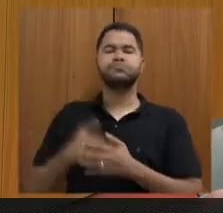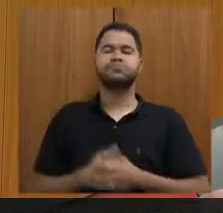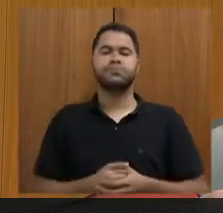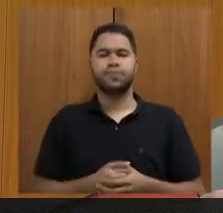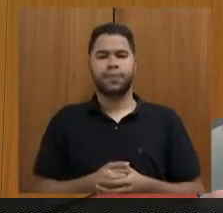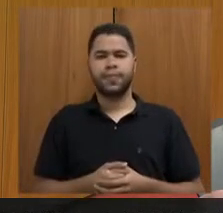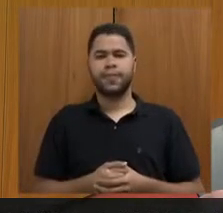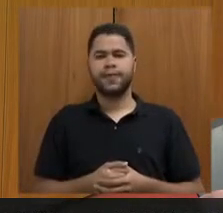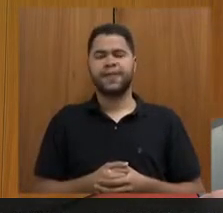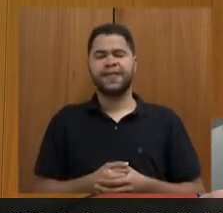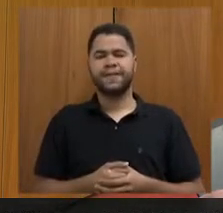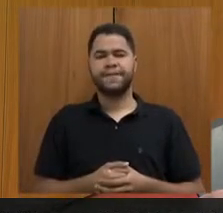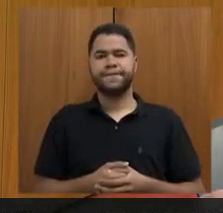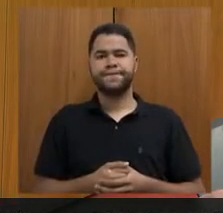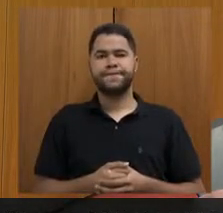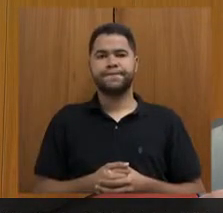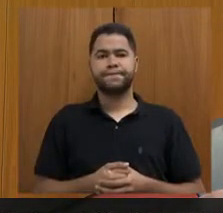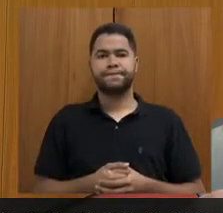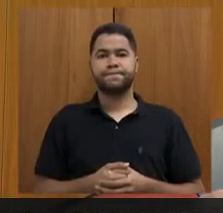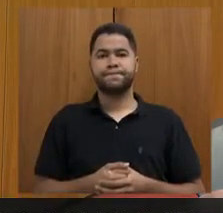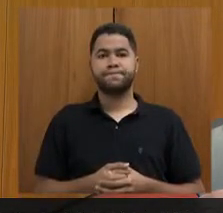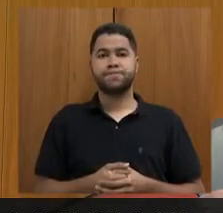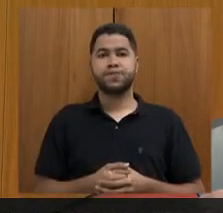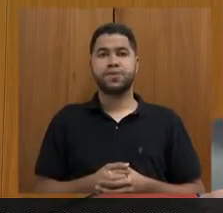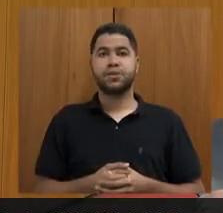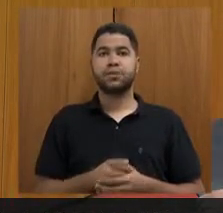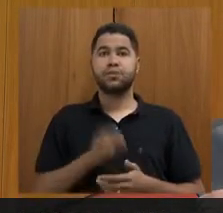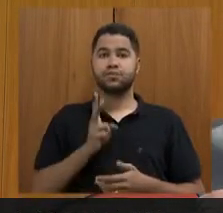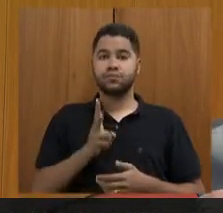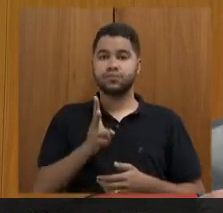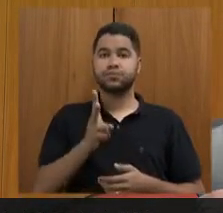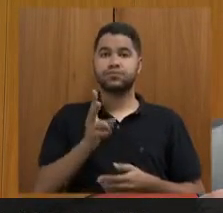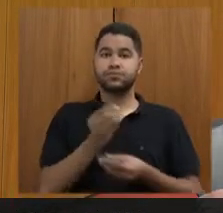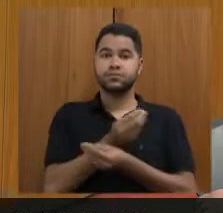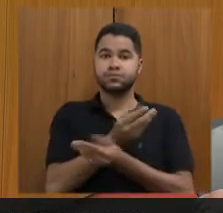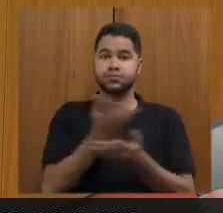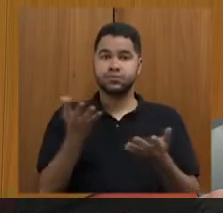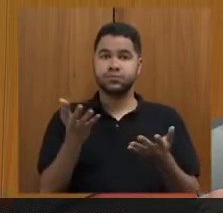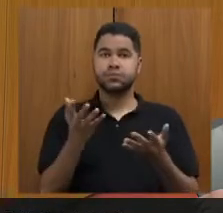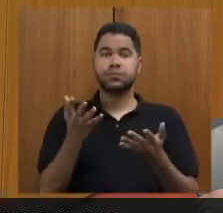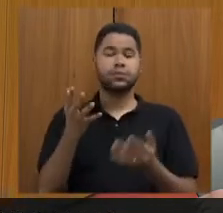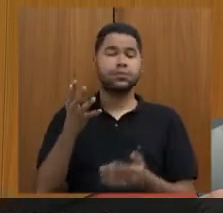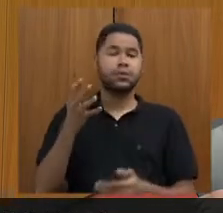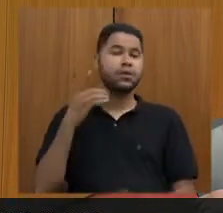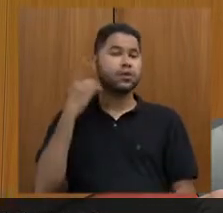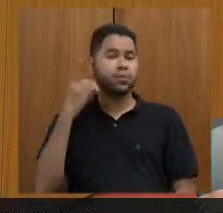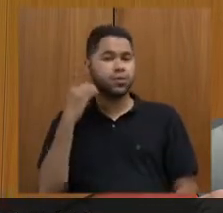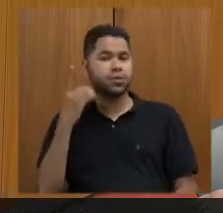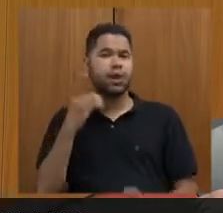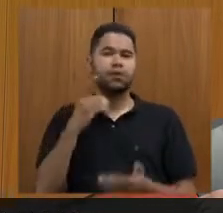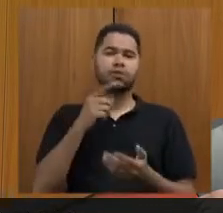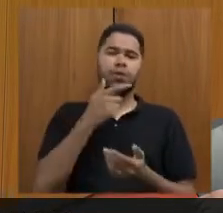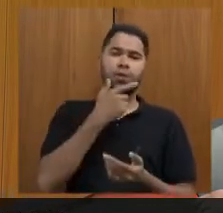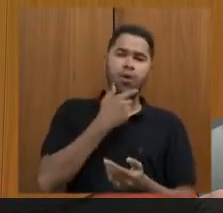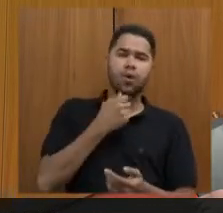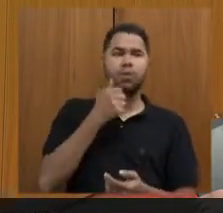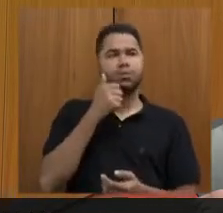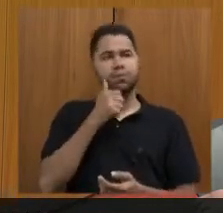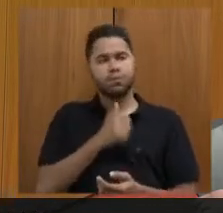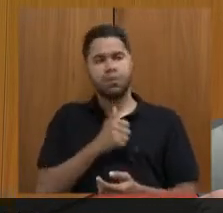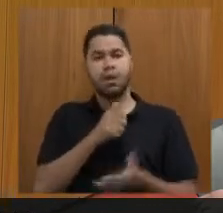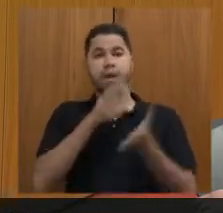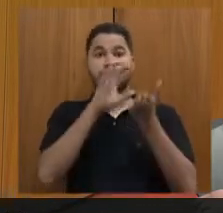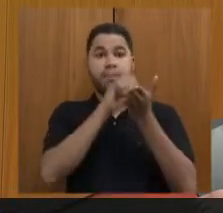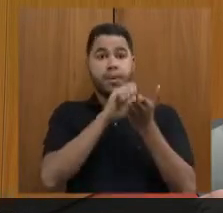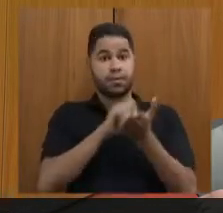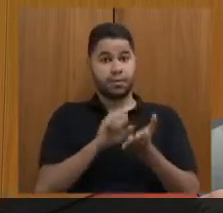anteriores aqui da Assembleia Fiscaliza. Na sequência, será concedida a palavra às deputadas e aos deputados, então as inscrições para